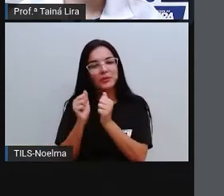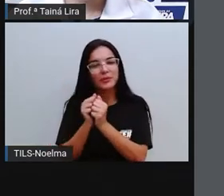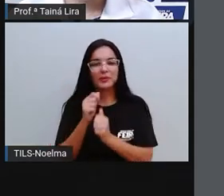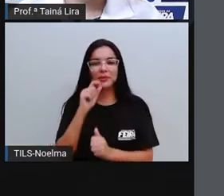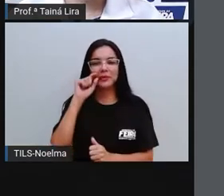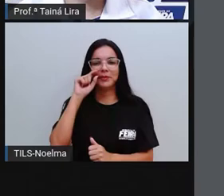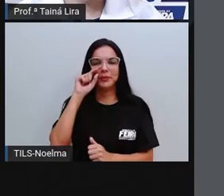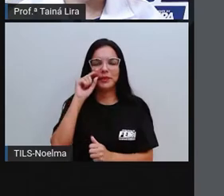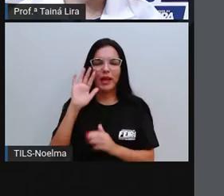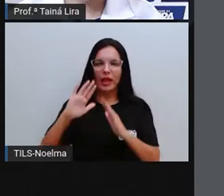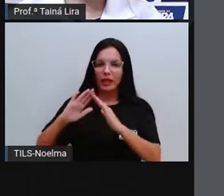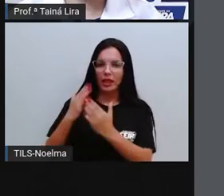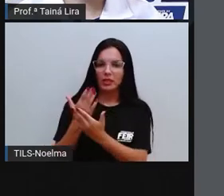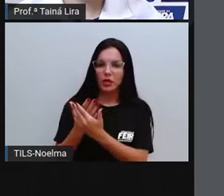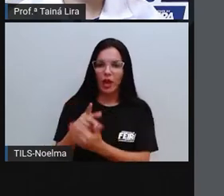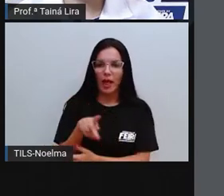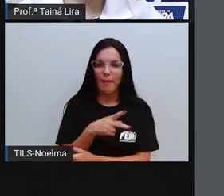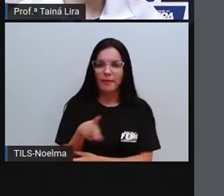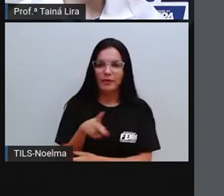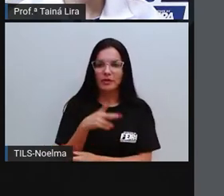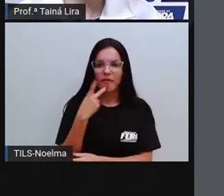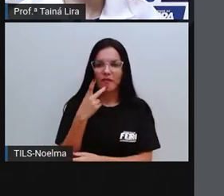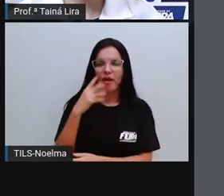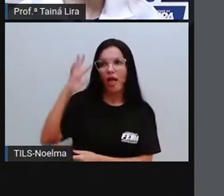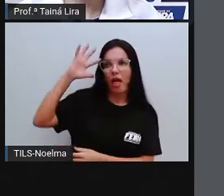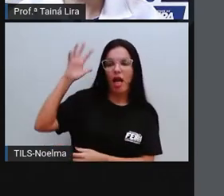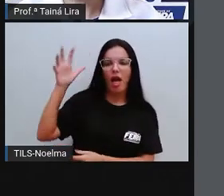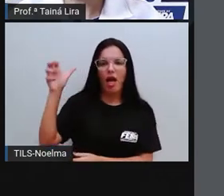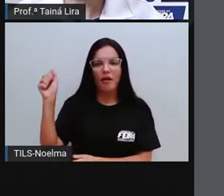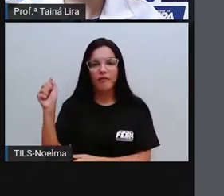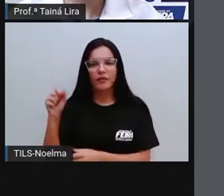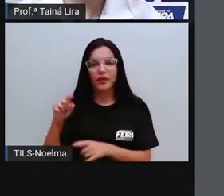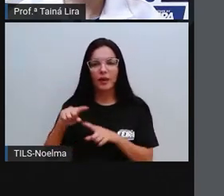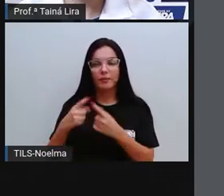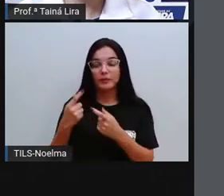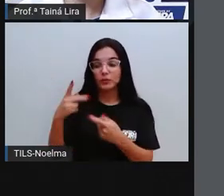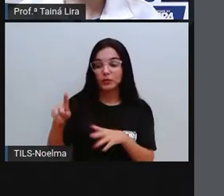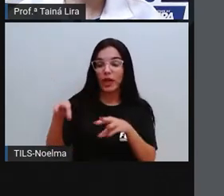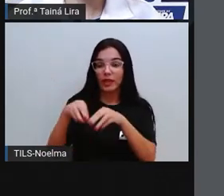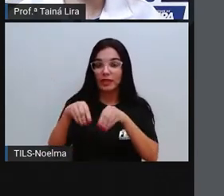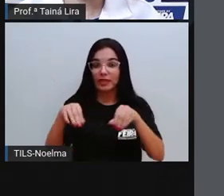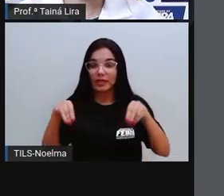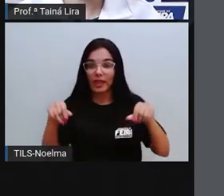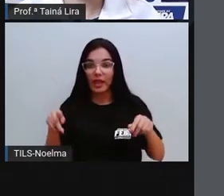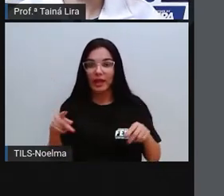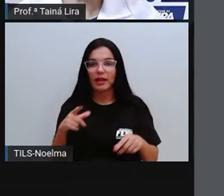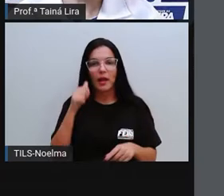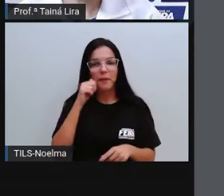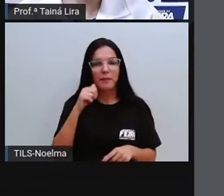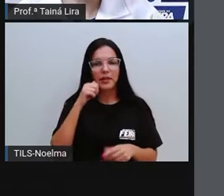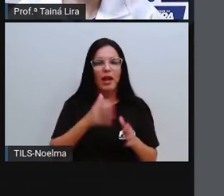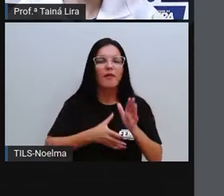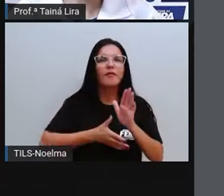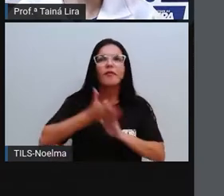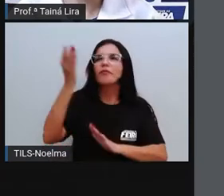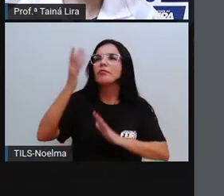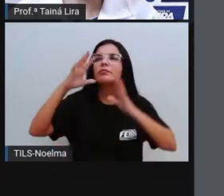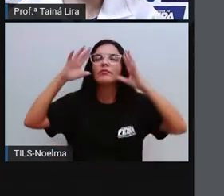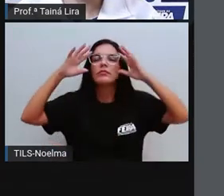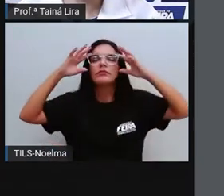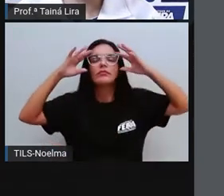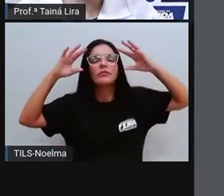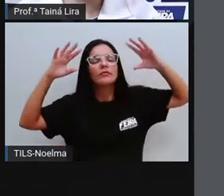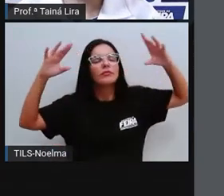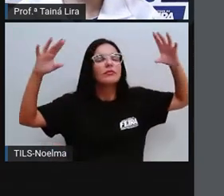Na escola, a professora fala da África, das suas terras. Dandara viaja olhando as